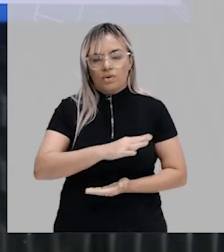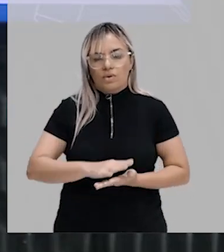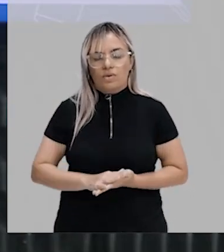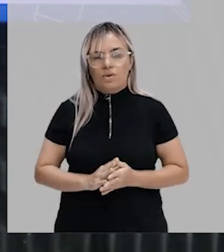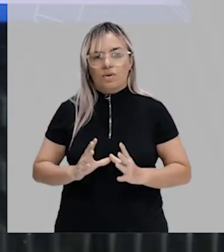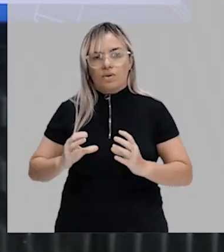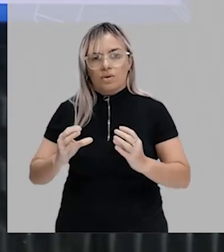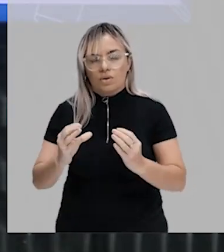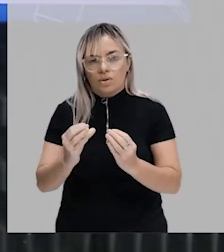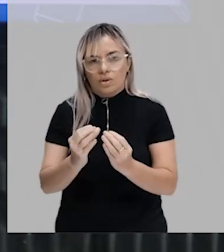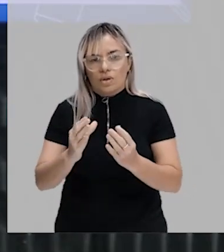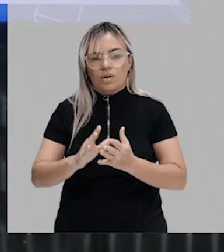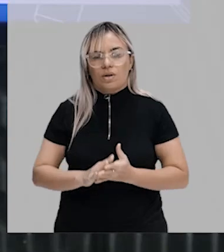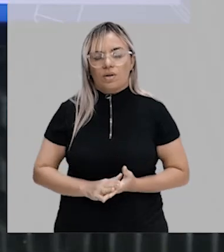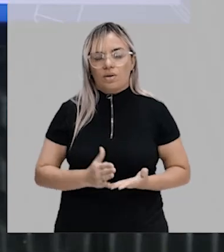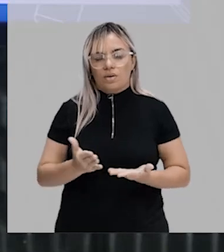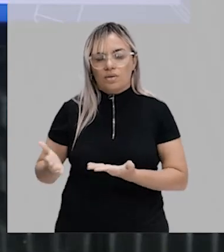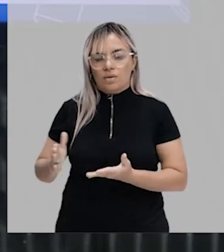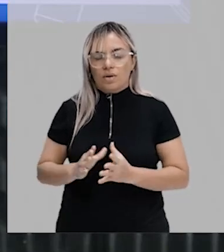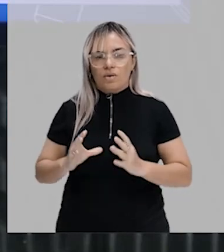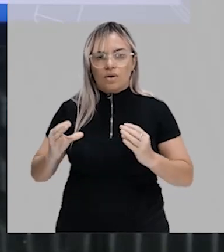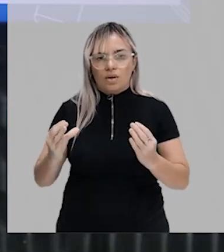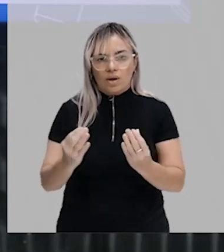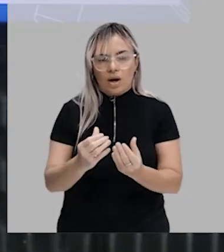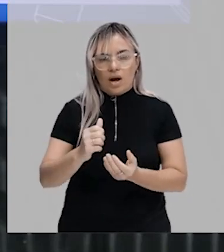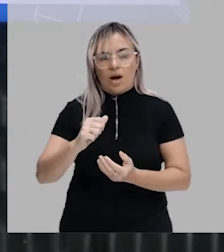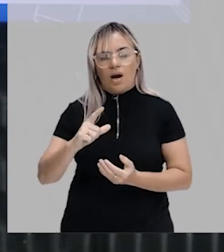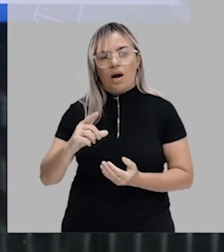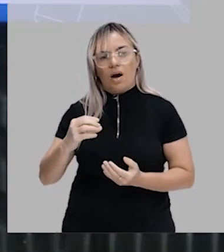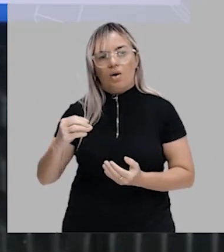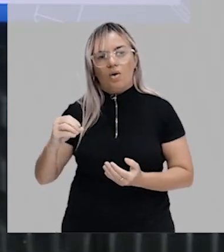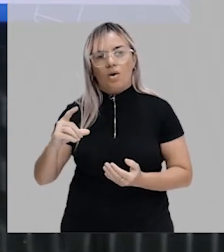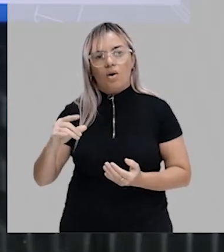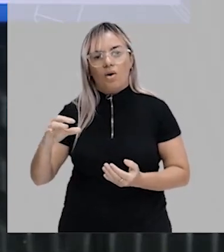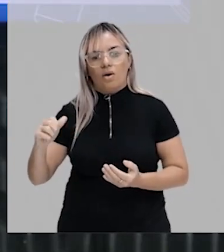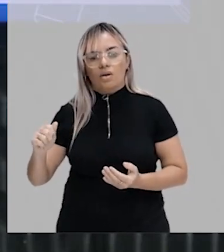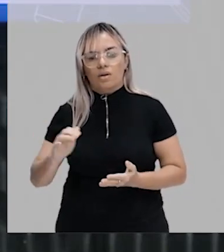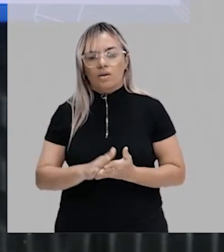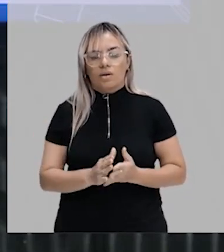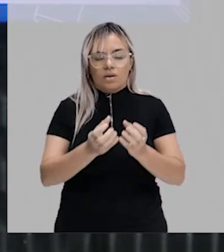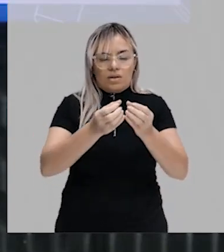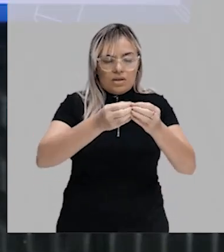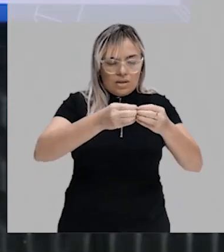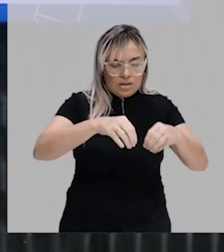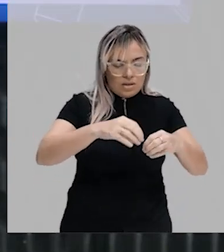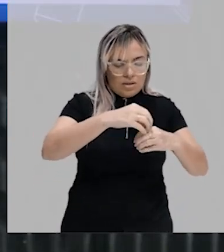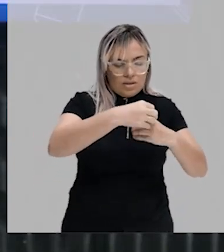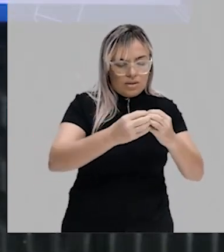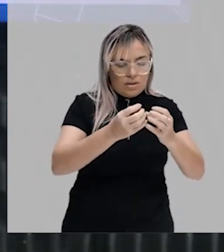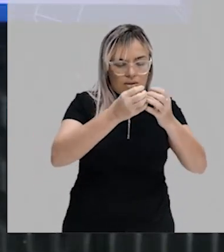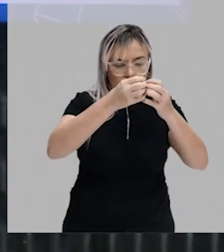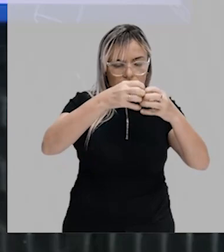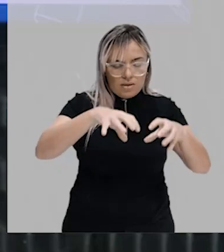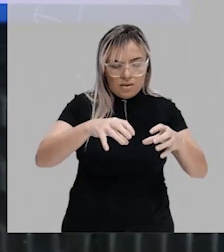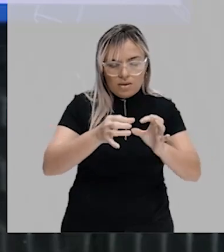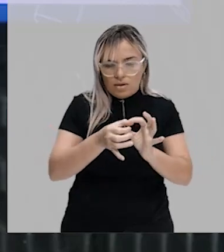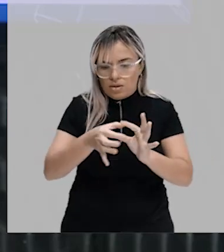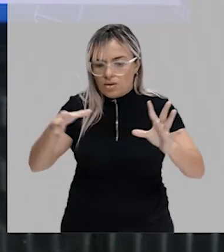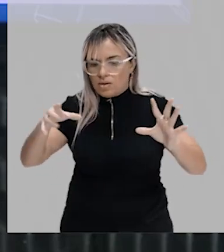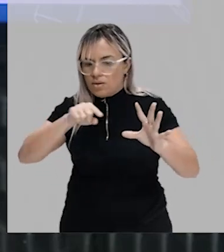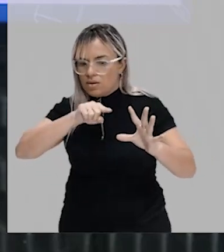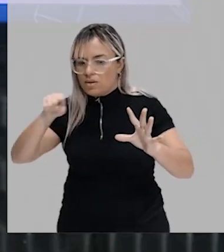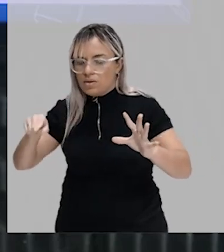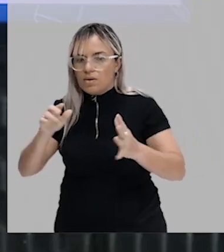fermentação alcoólica. Ou seja, quebrou a molécula e liberou uma parte da energia que estava